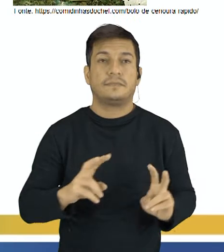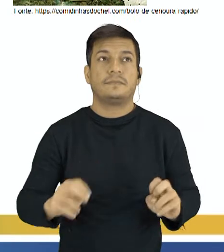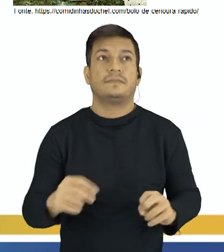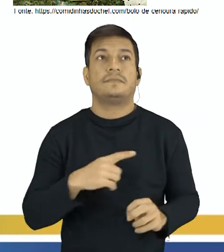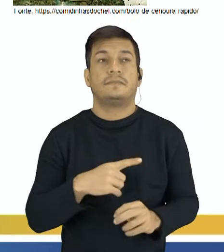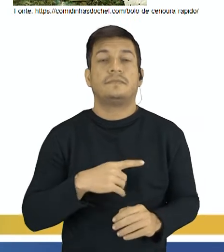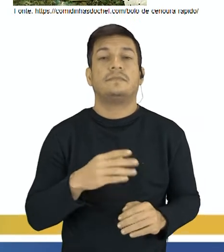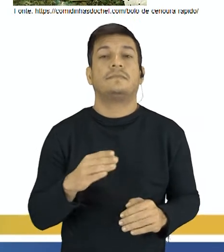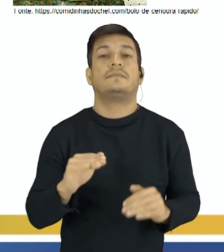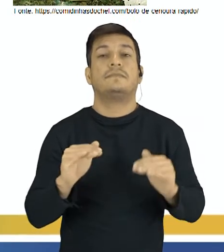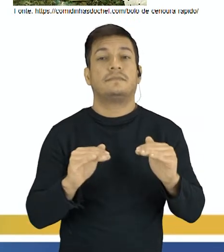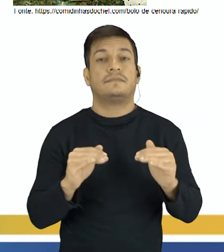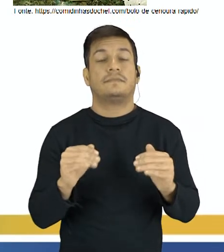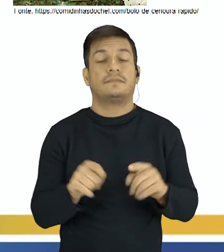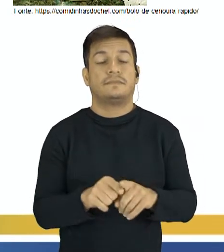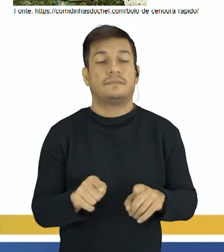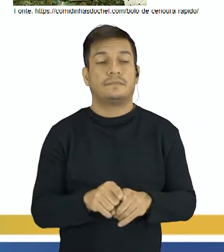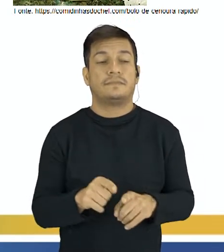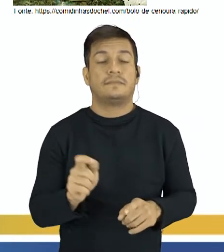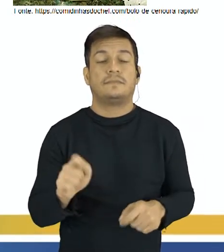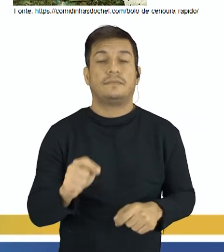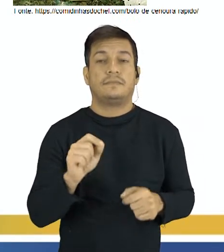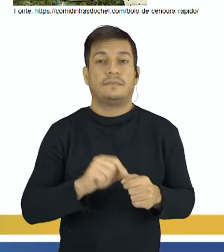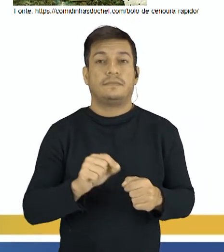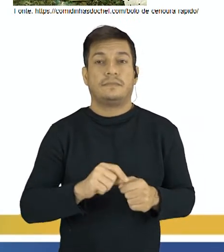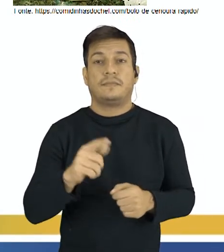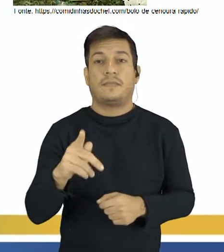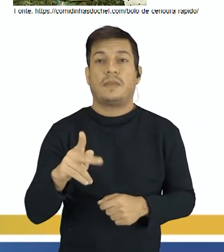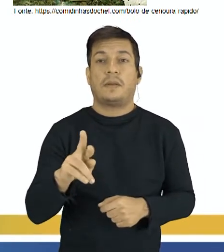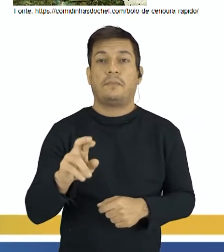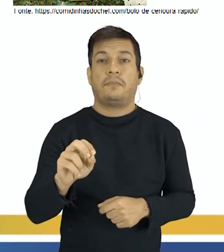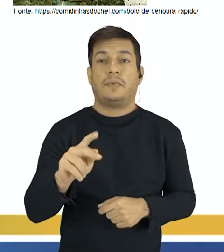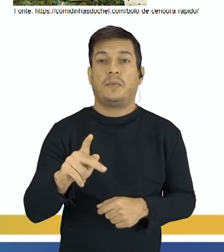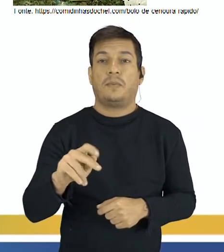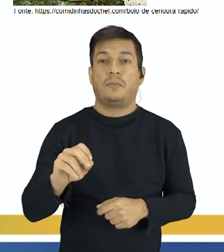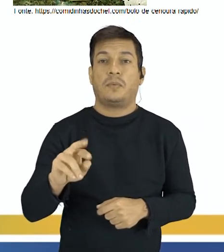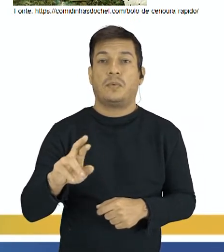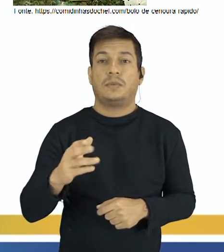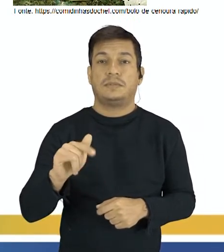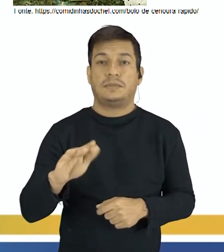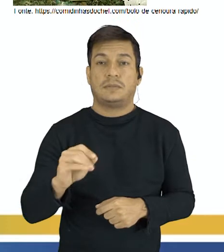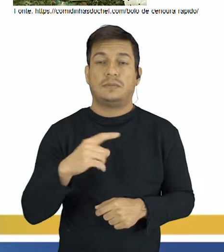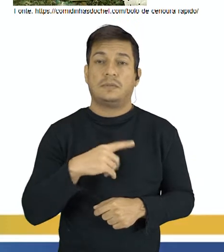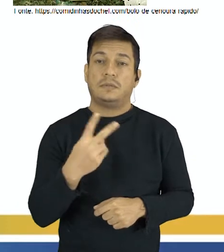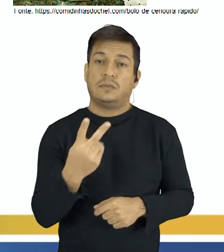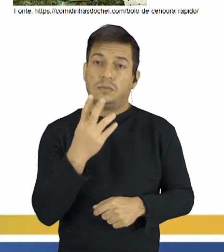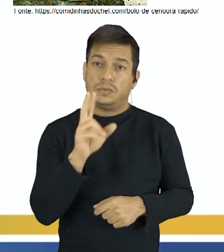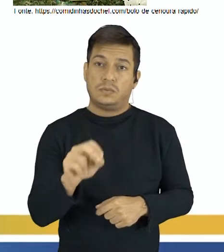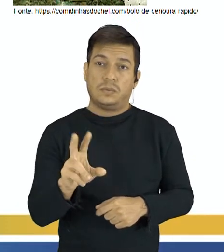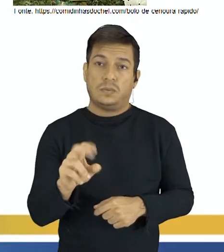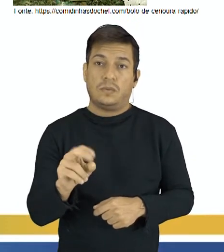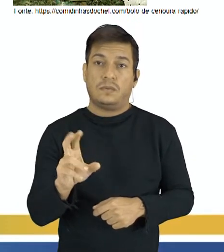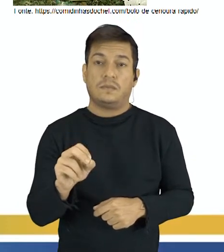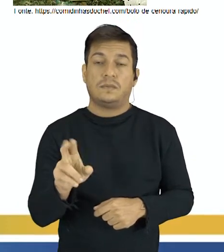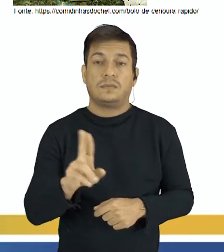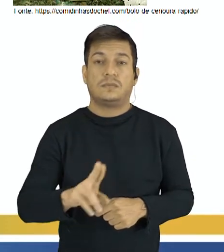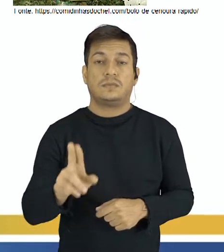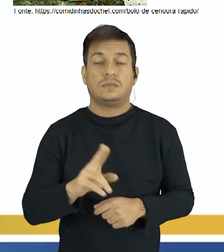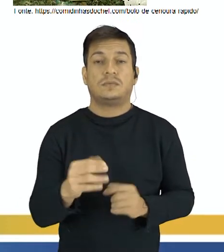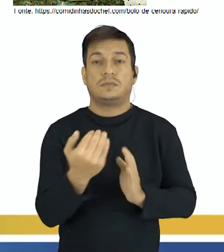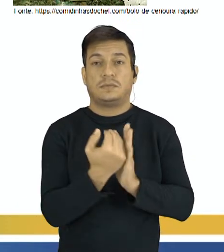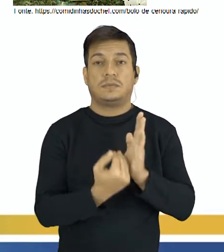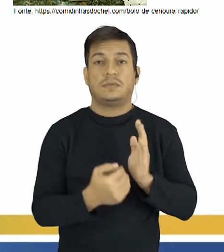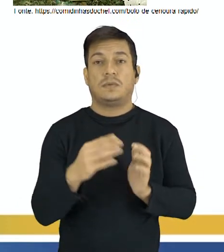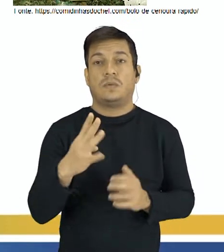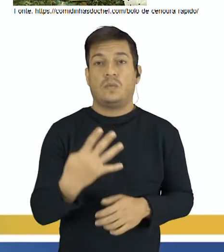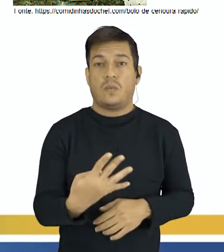que tem proporções, a gente pode fazer uma proporção, se a gente tem 2 ovos e a gente utilizou ali na receita